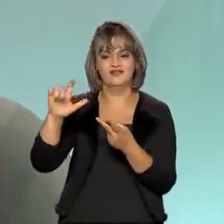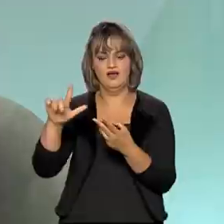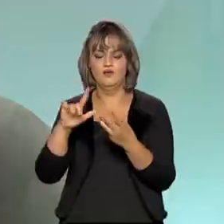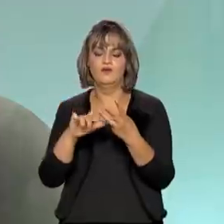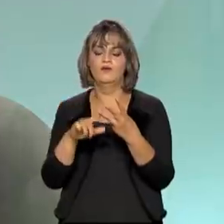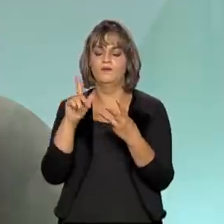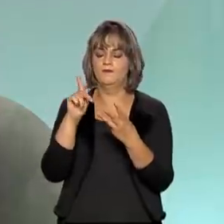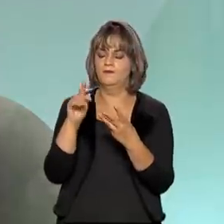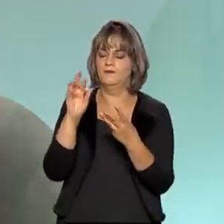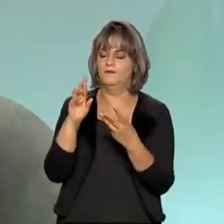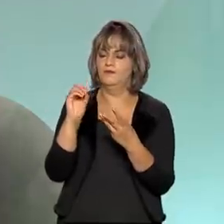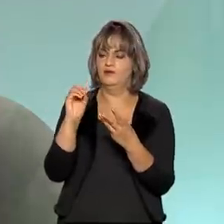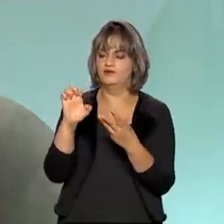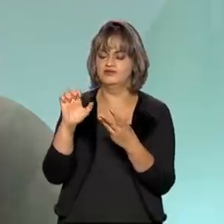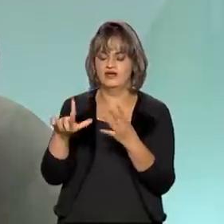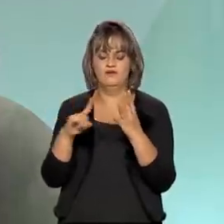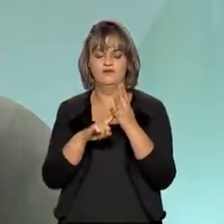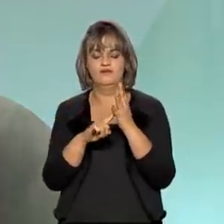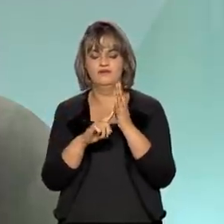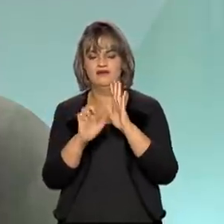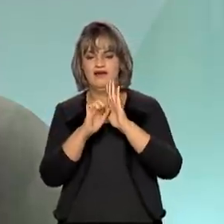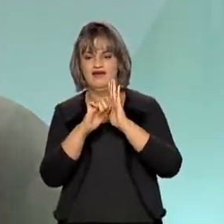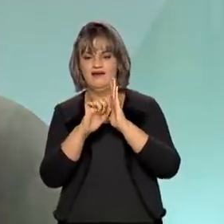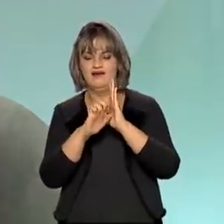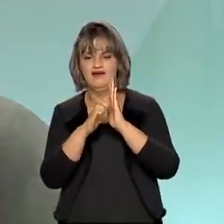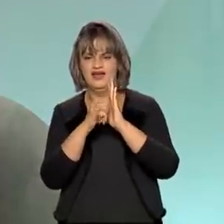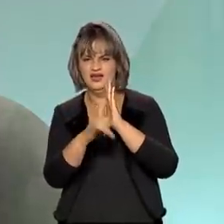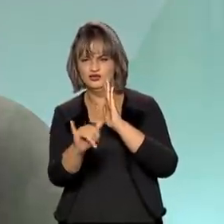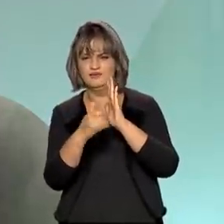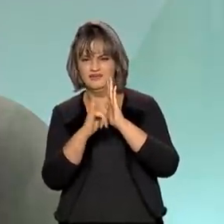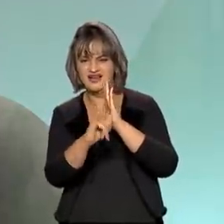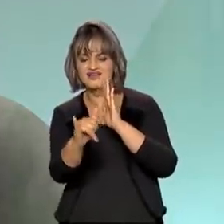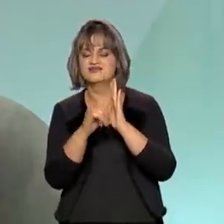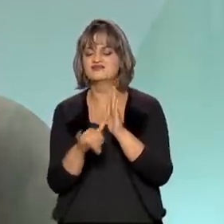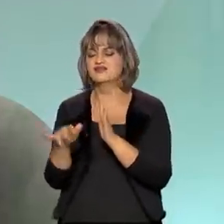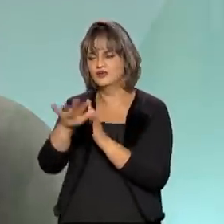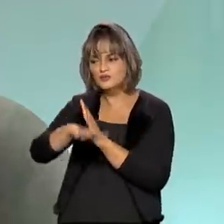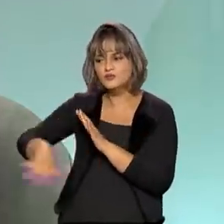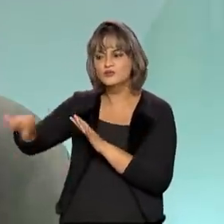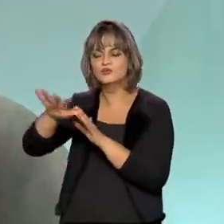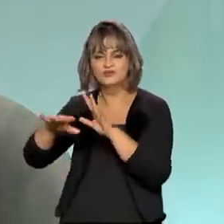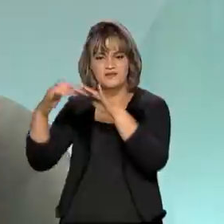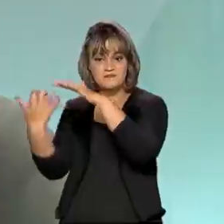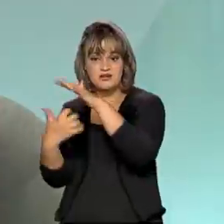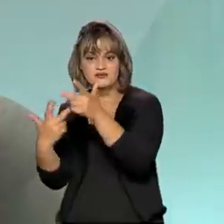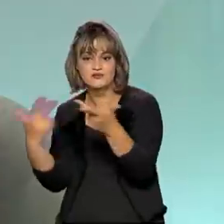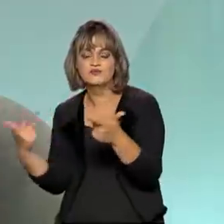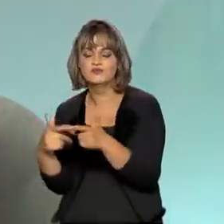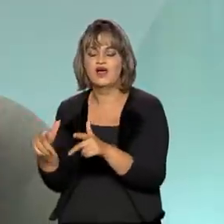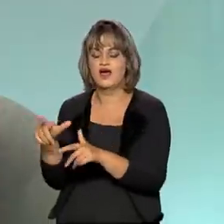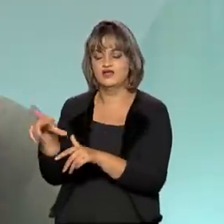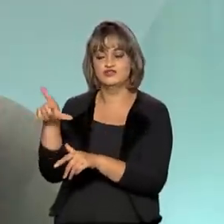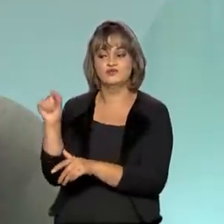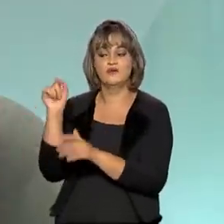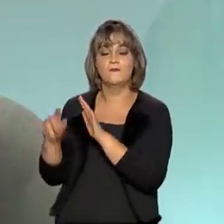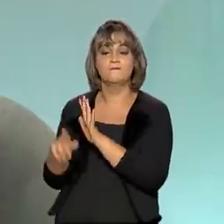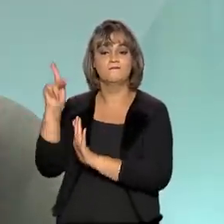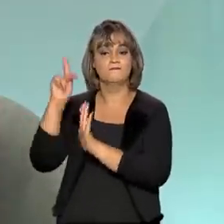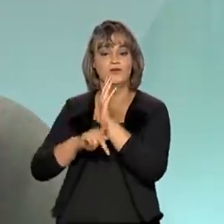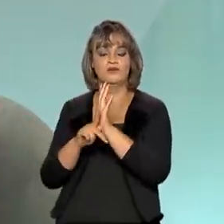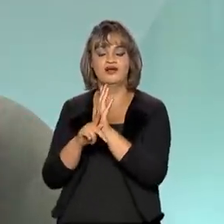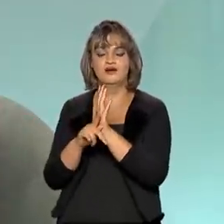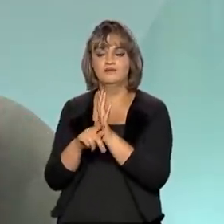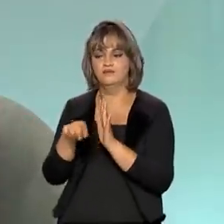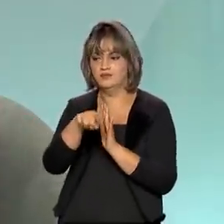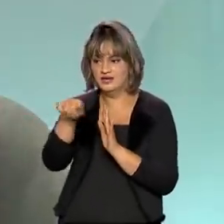do PROCEL, Eletrobras, visando o consumo racional e eficiente de energia. Nós adotamos um programa de resposta